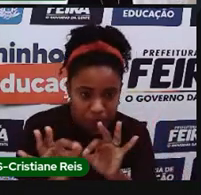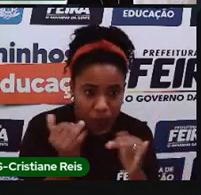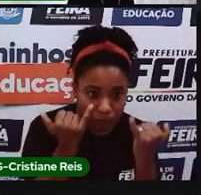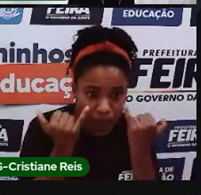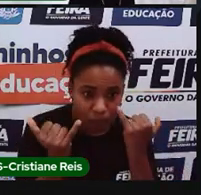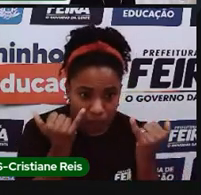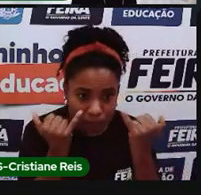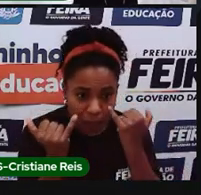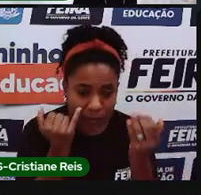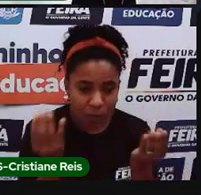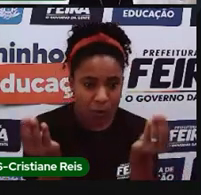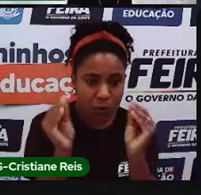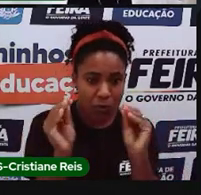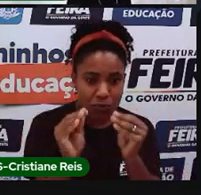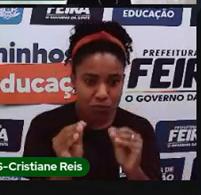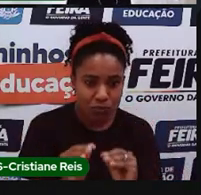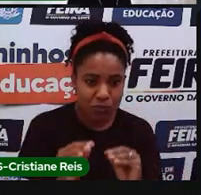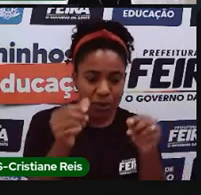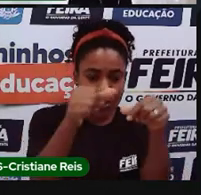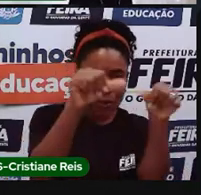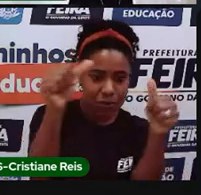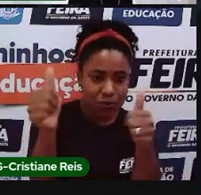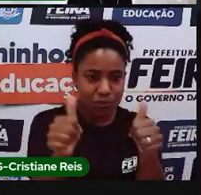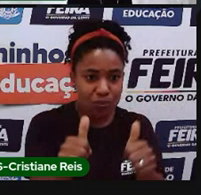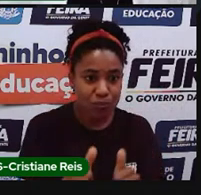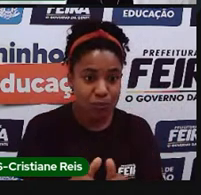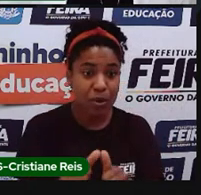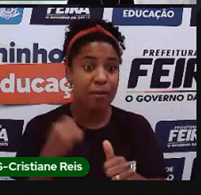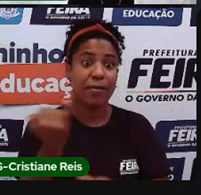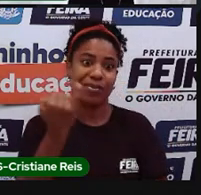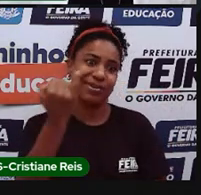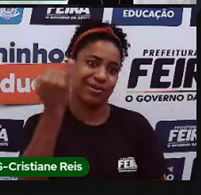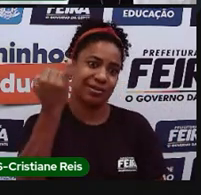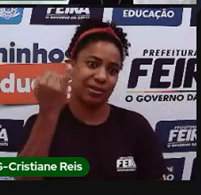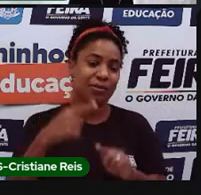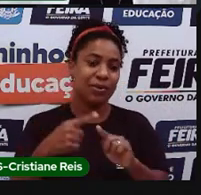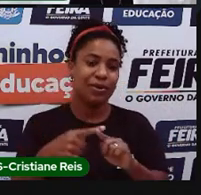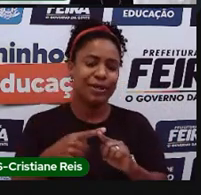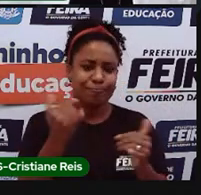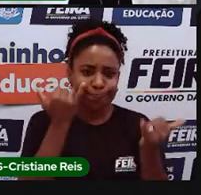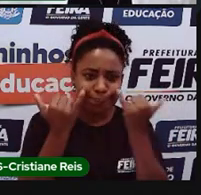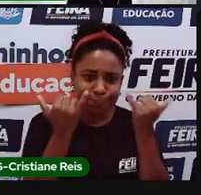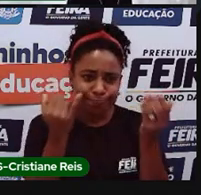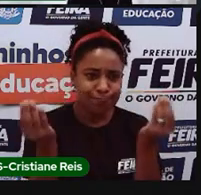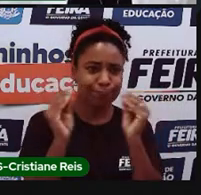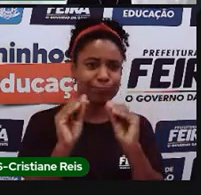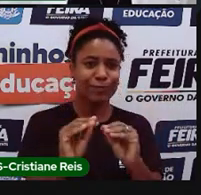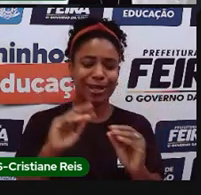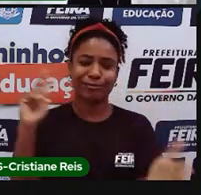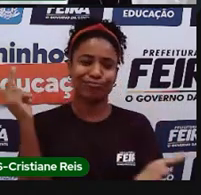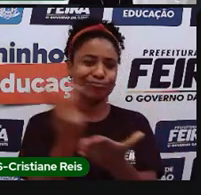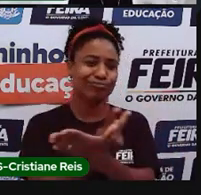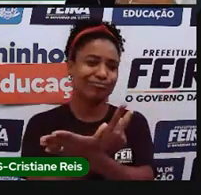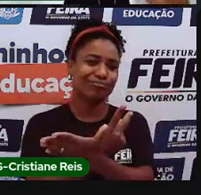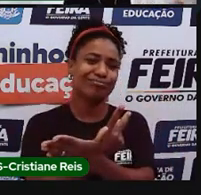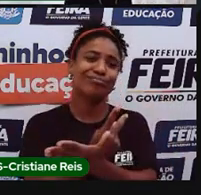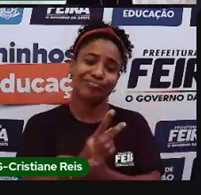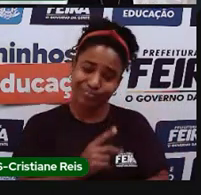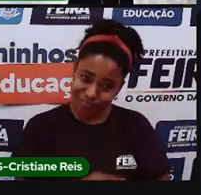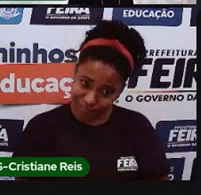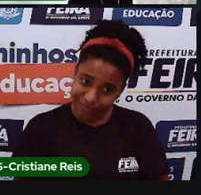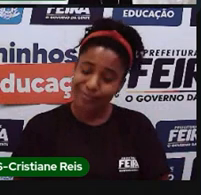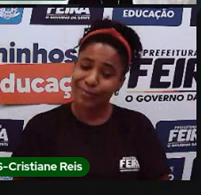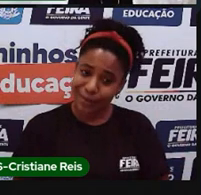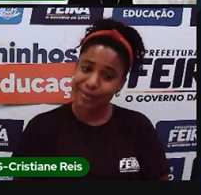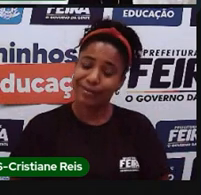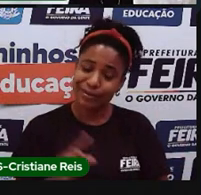aí. Até porque, se a gente errar qualquer informaçãozinha dessa, vai formar um documento errado e que depois, consertar, dá